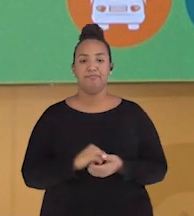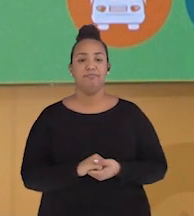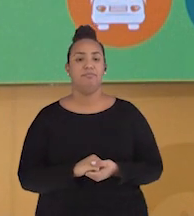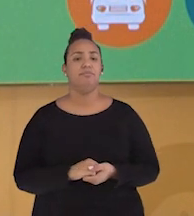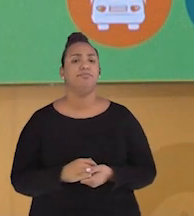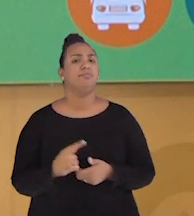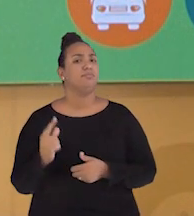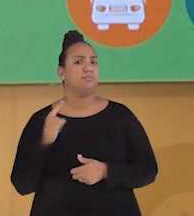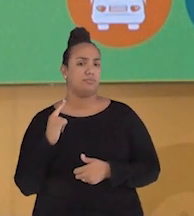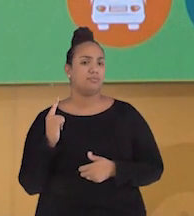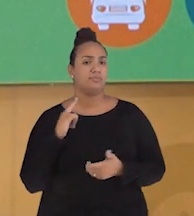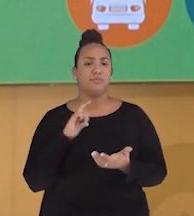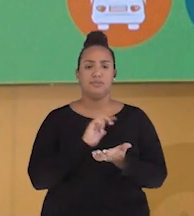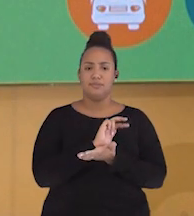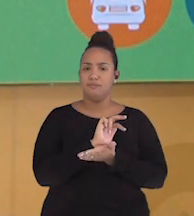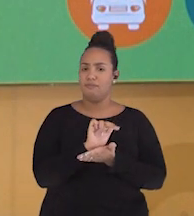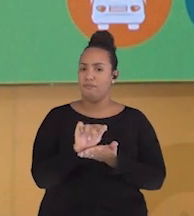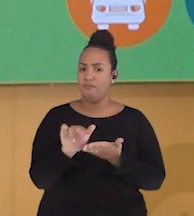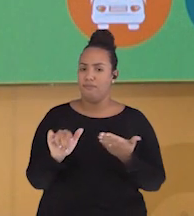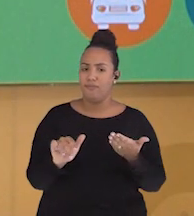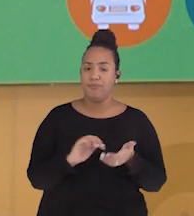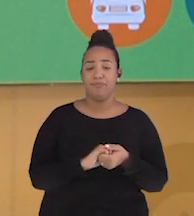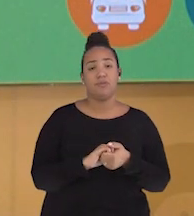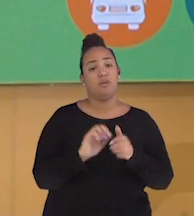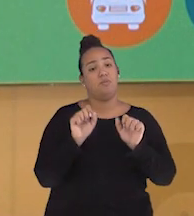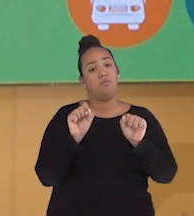Existem um montão de meios de transporte.